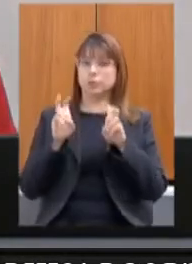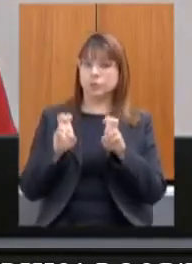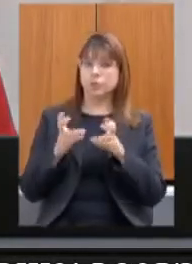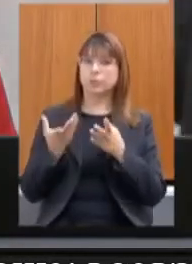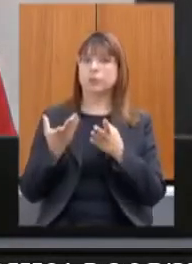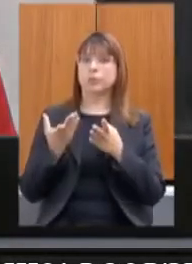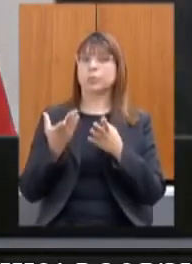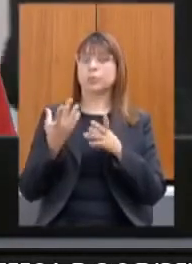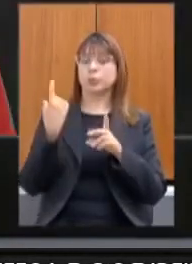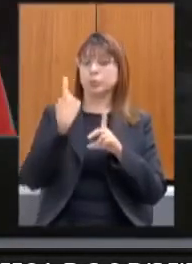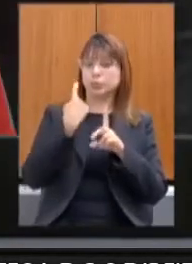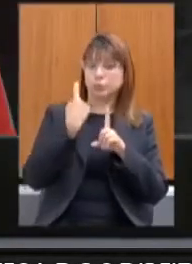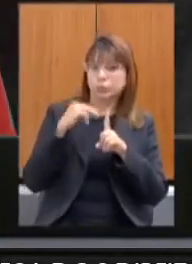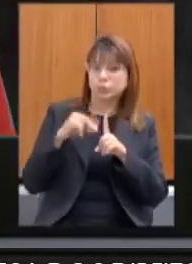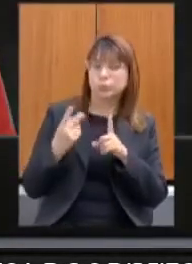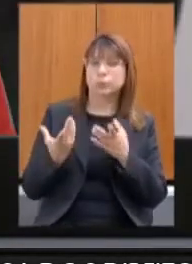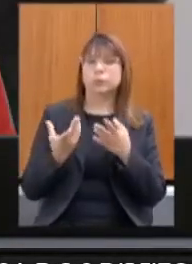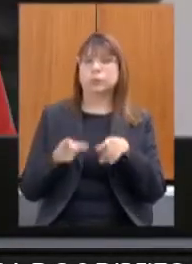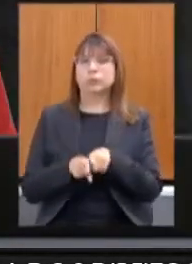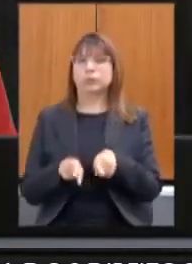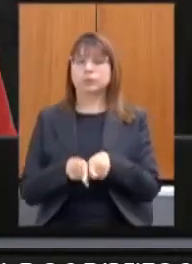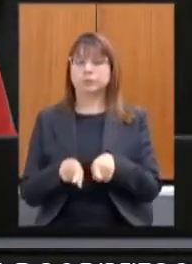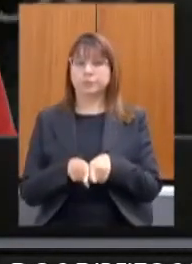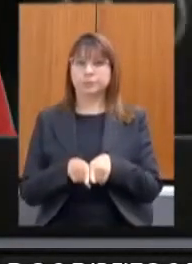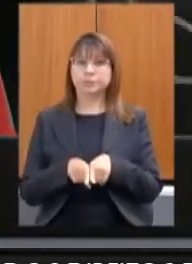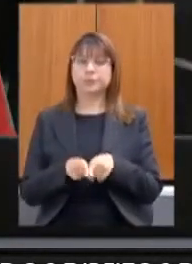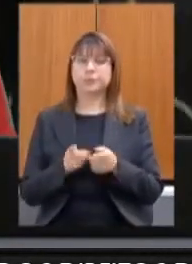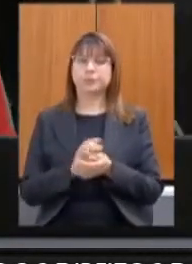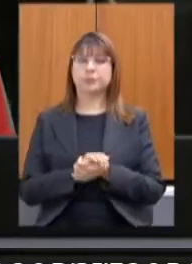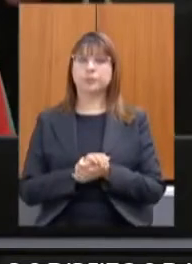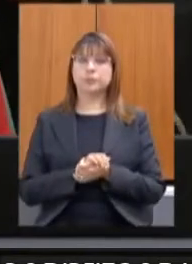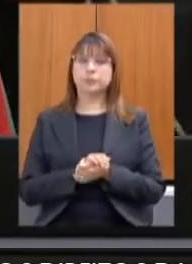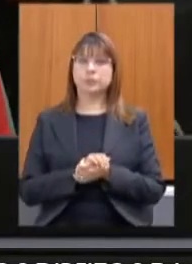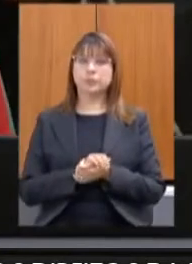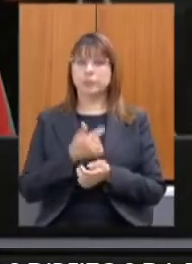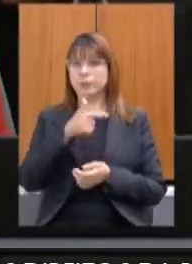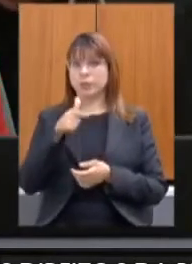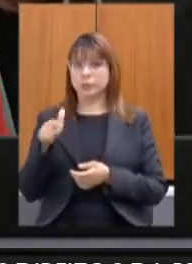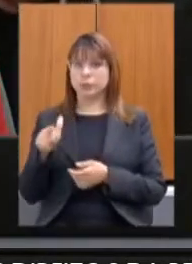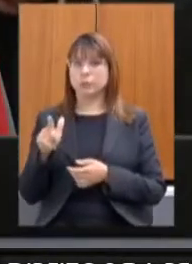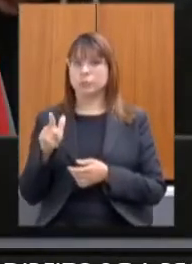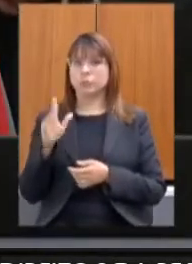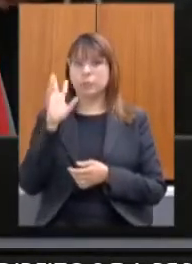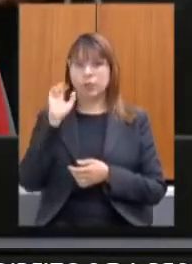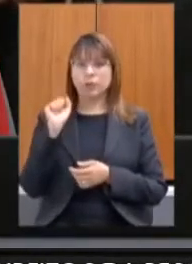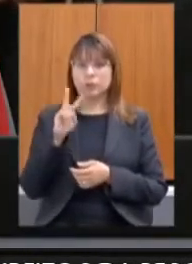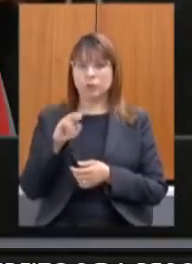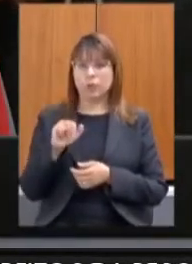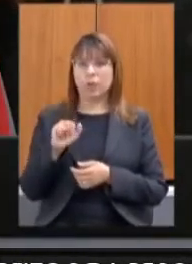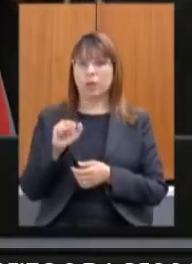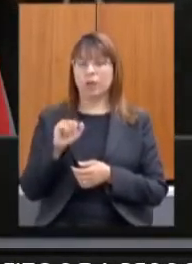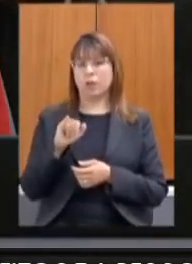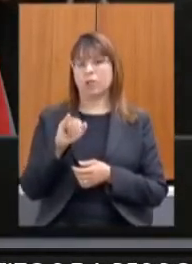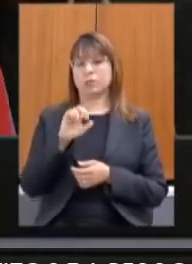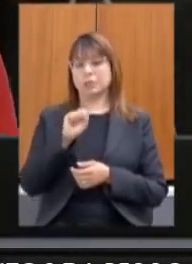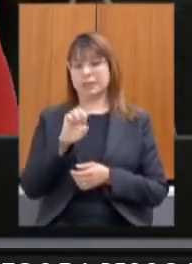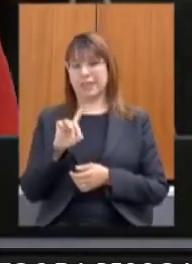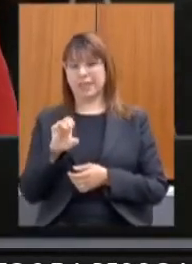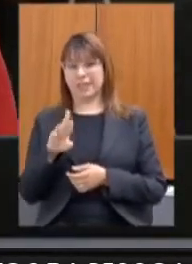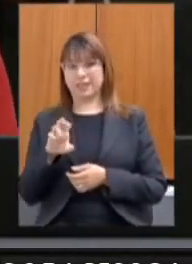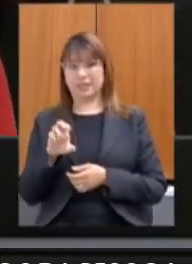nós estamos colocando que a gente deve deve estar recebendo o retorno lá da CEDES com relação